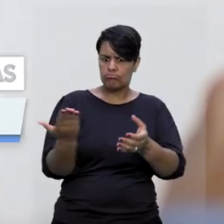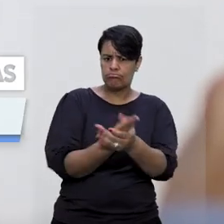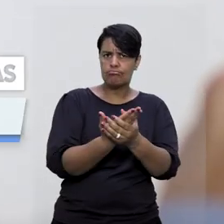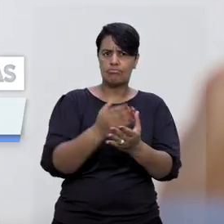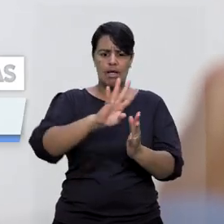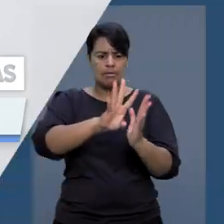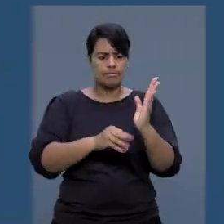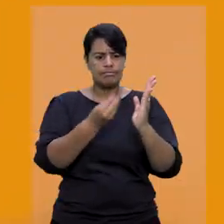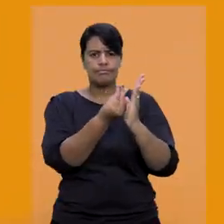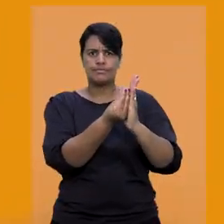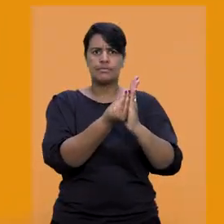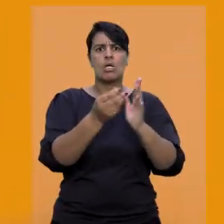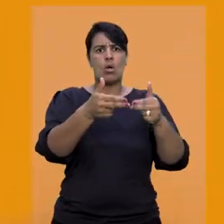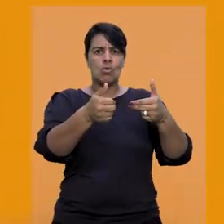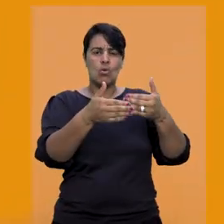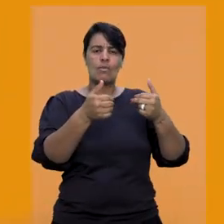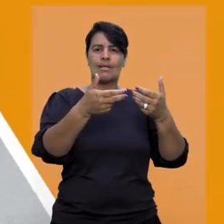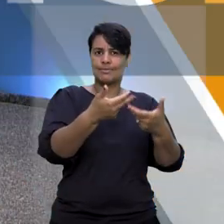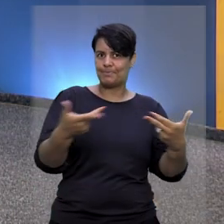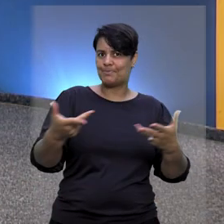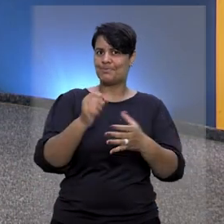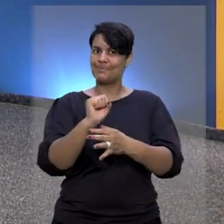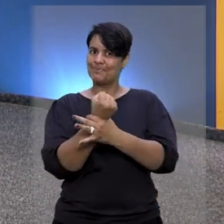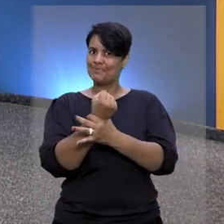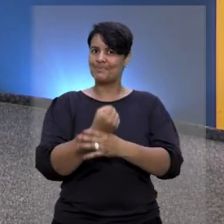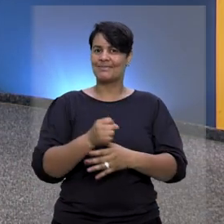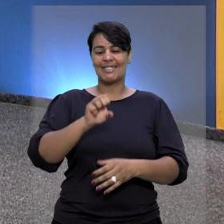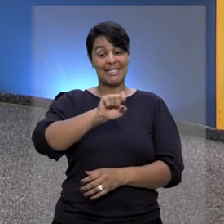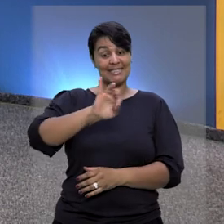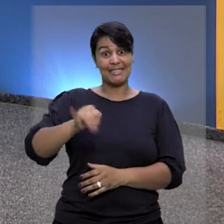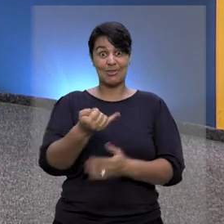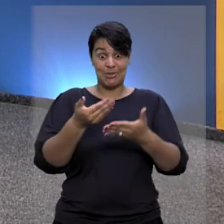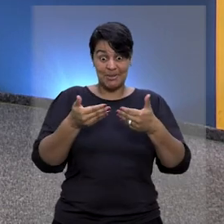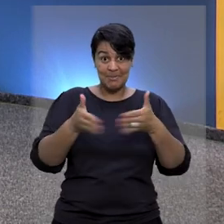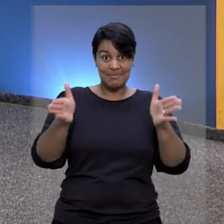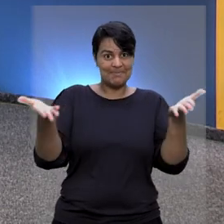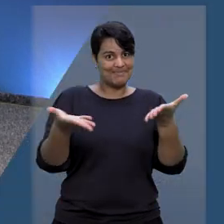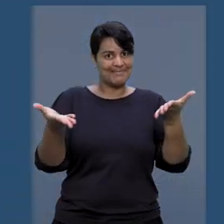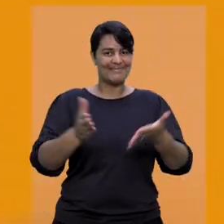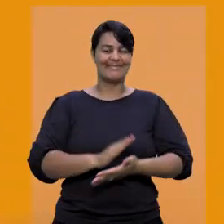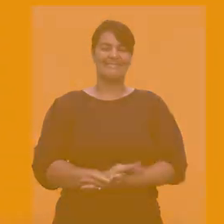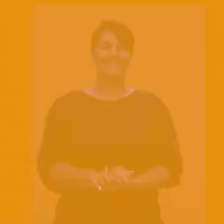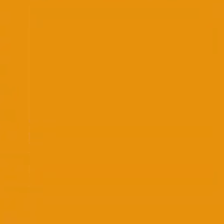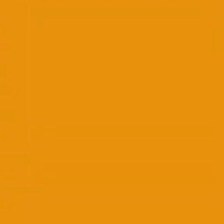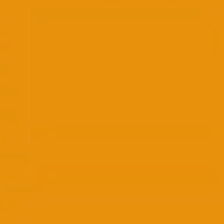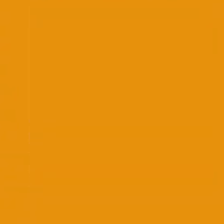ação para cobrar seguro de vida. O STJ Notícias começa agora.